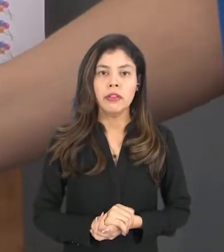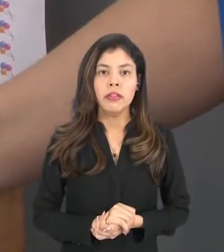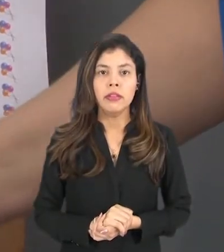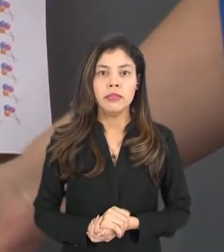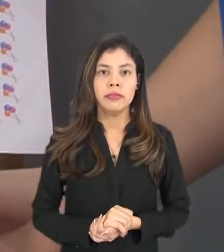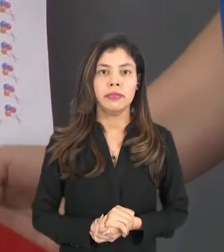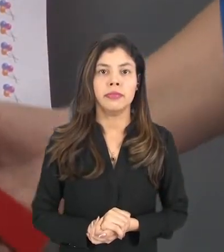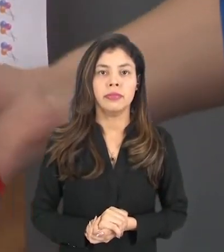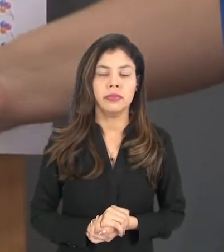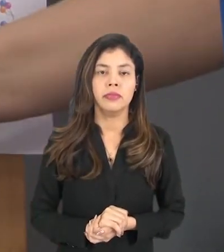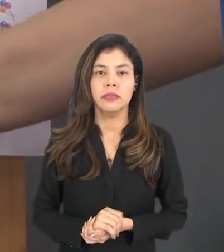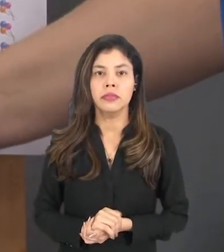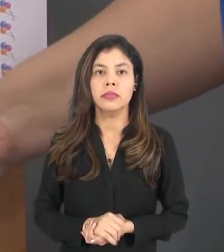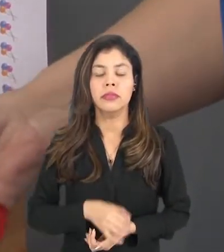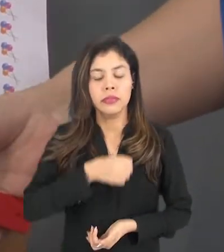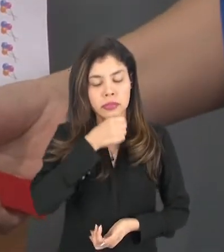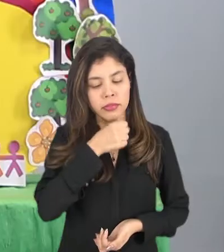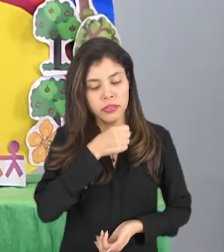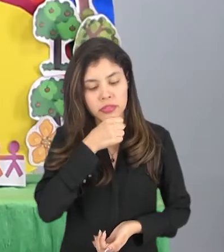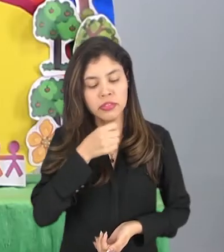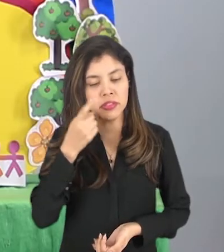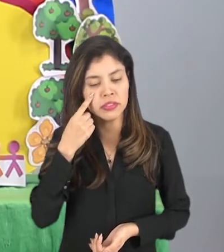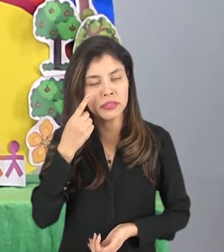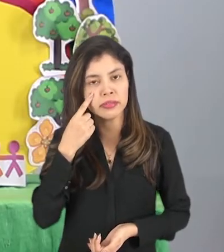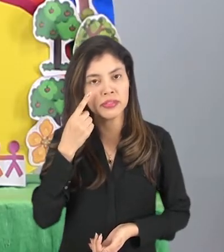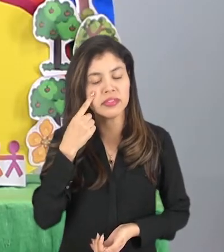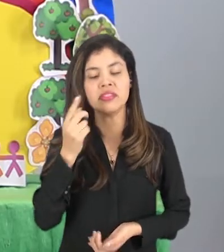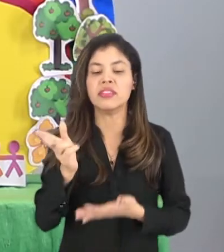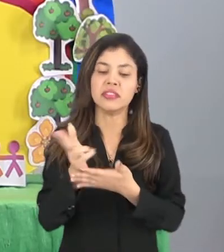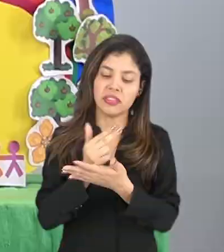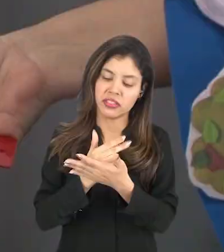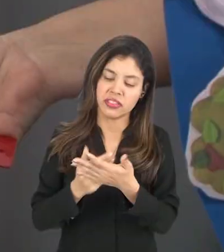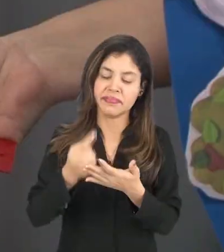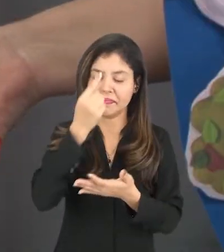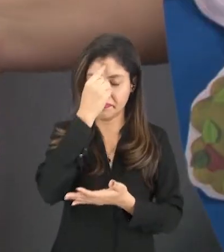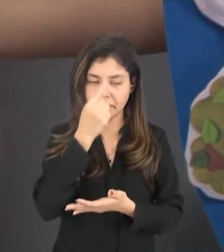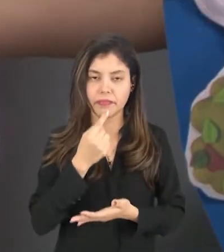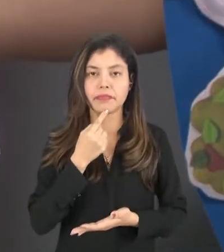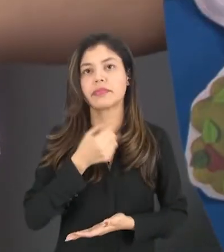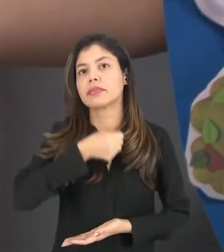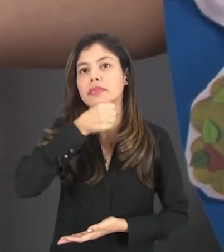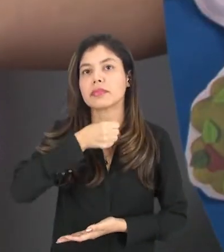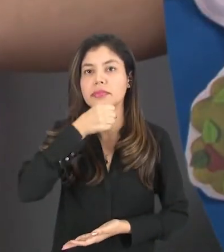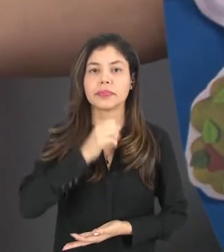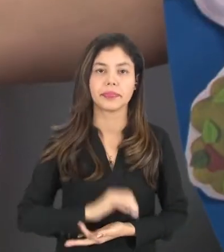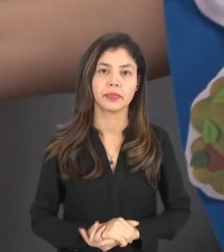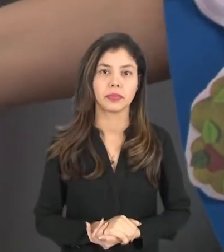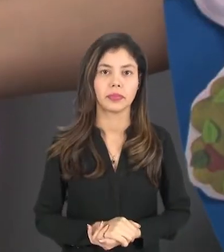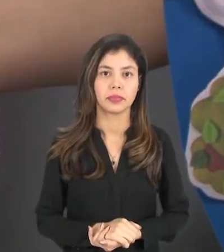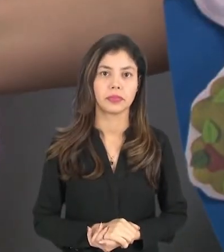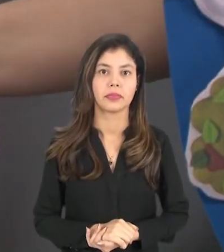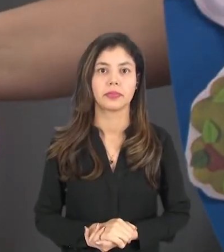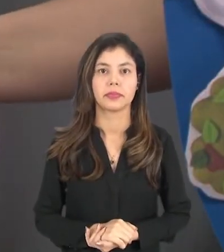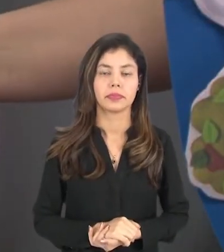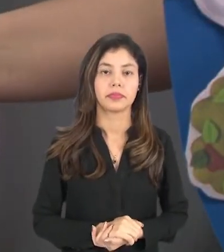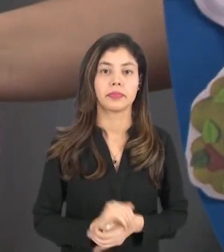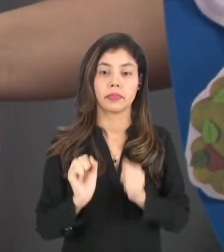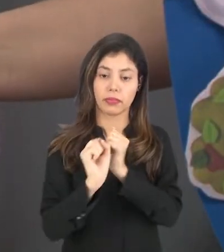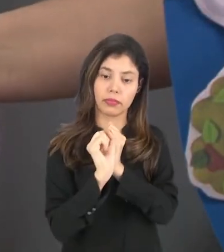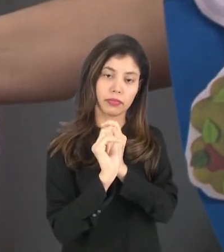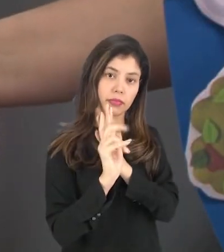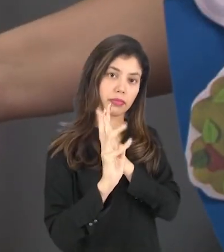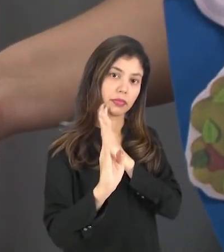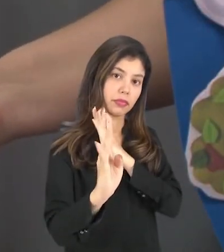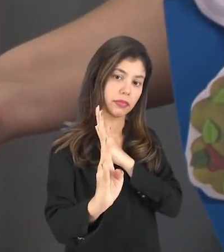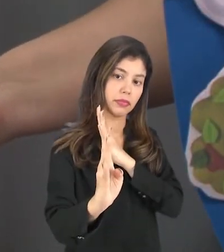Esse é um senhor, vocês podem ver pelo desenho, pela imagem, que é um senhor idoso. É a fila do caixa?